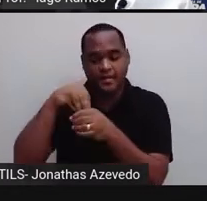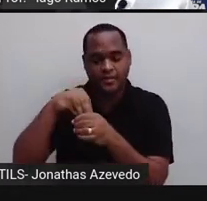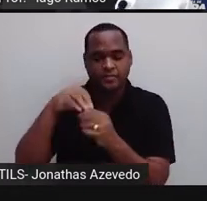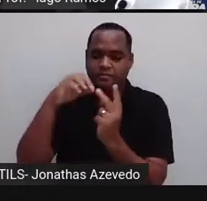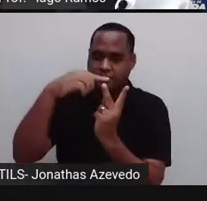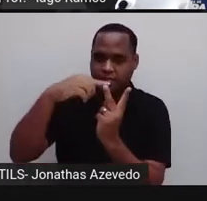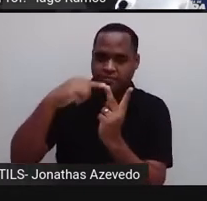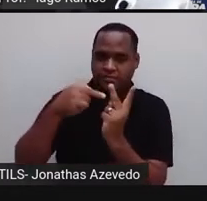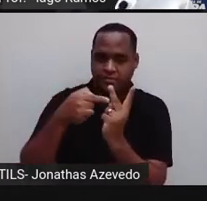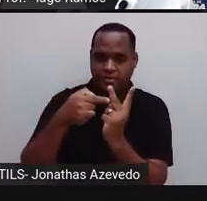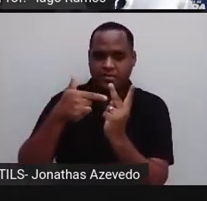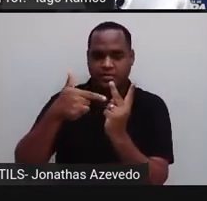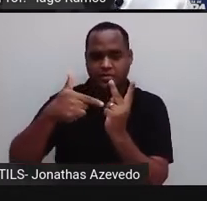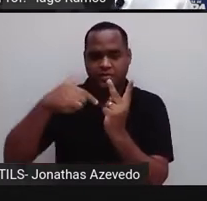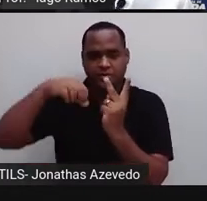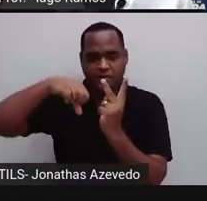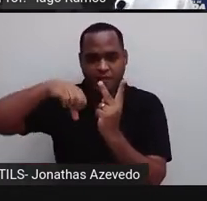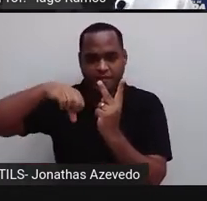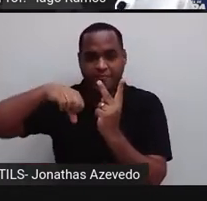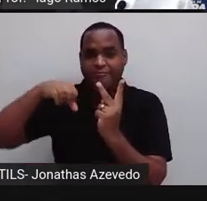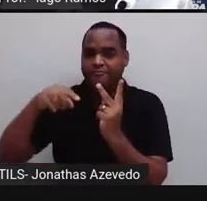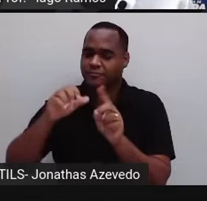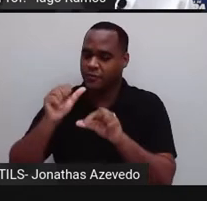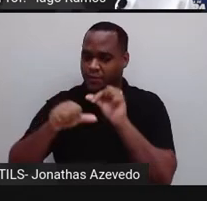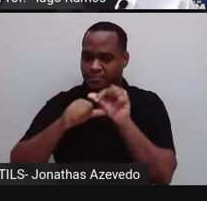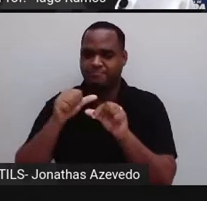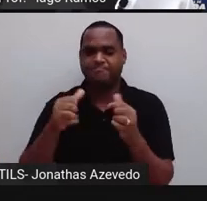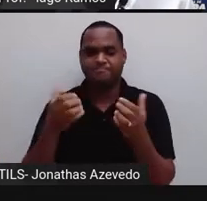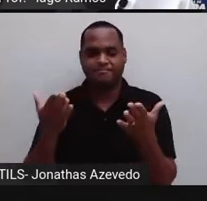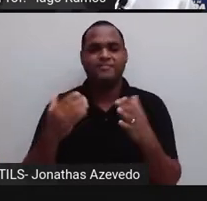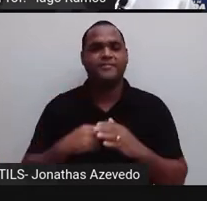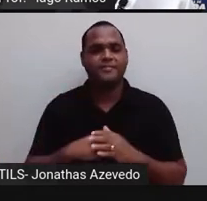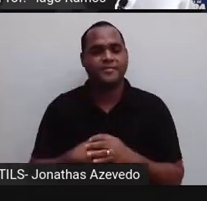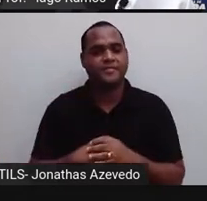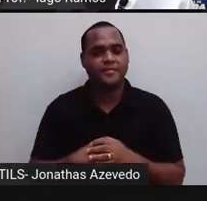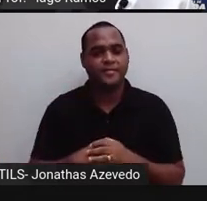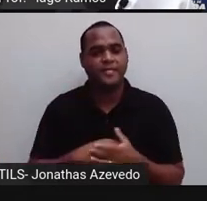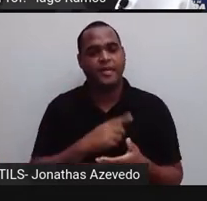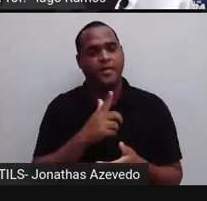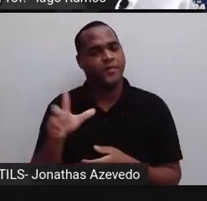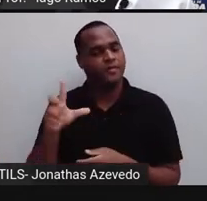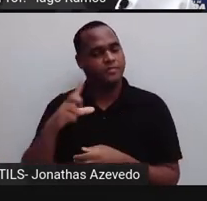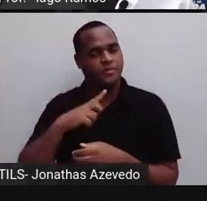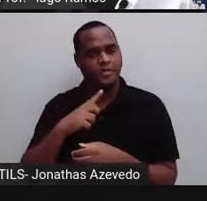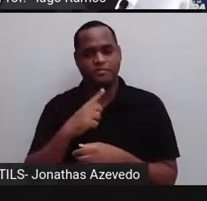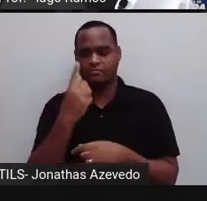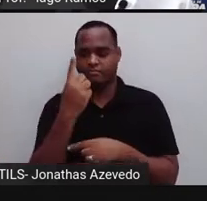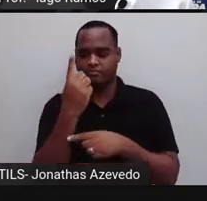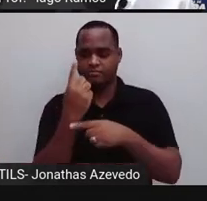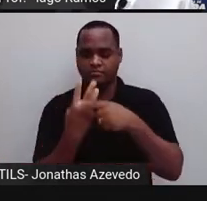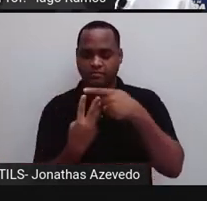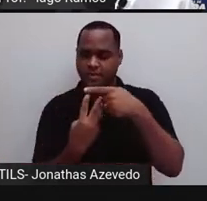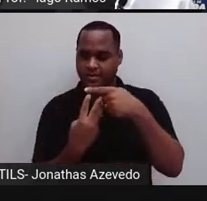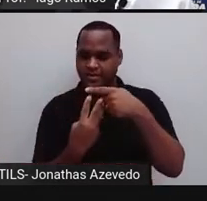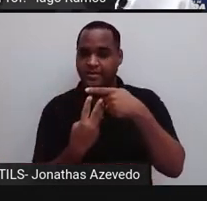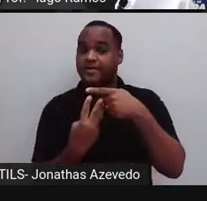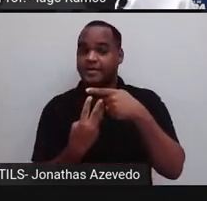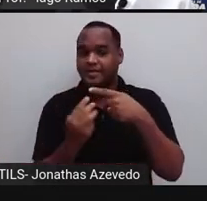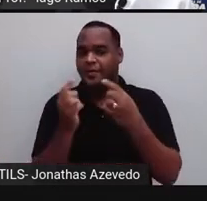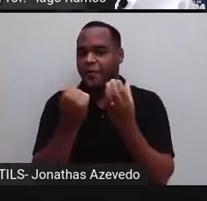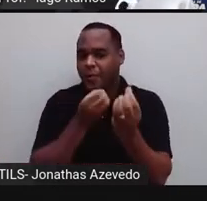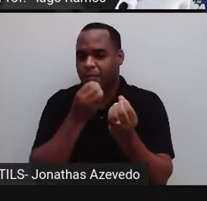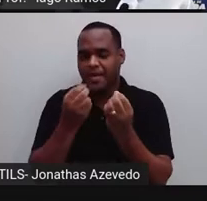ele passa a o radicando, tá bom? E aquele expoentezinho 1 terço, ele se